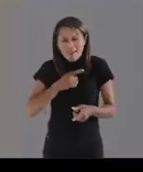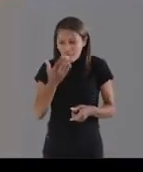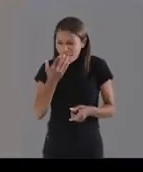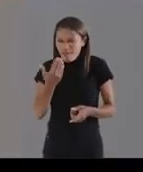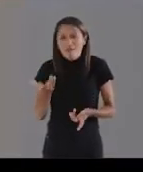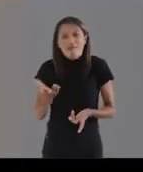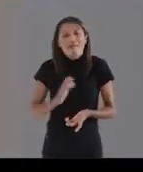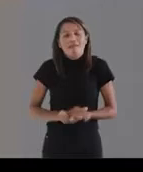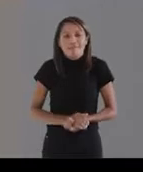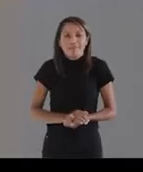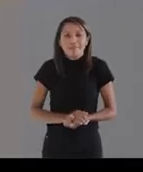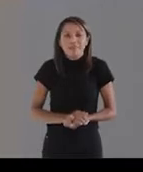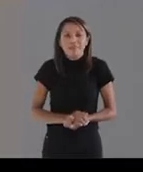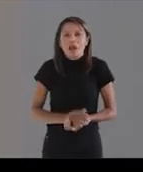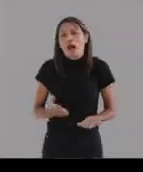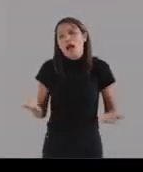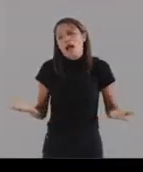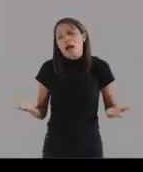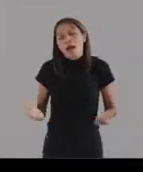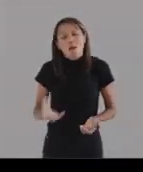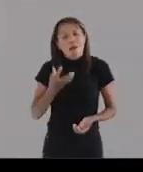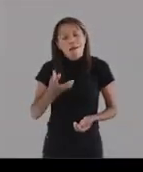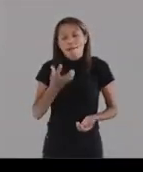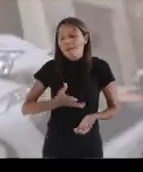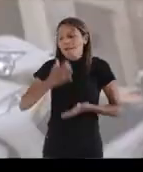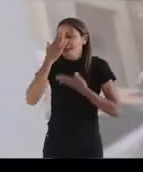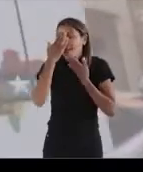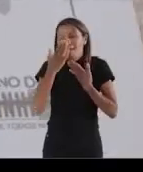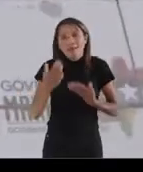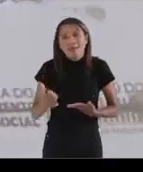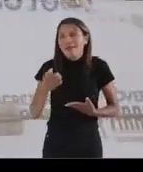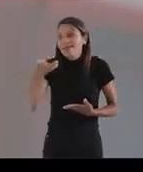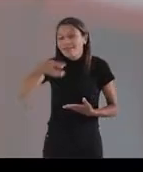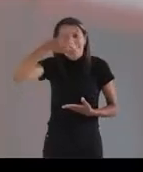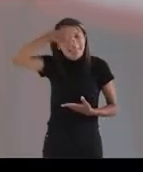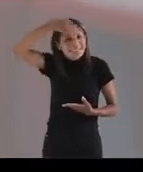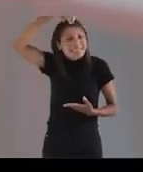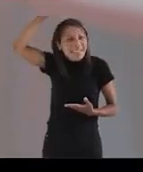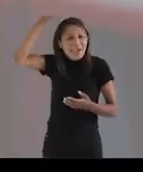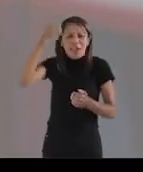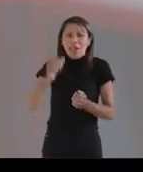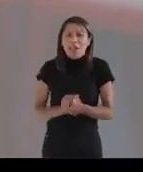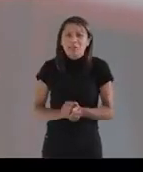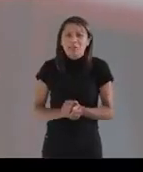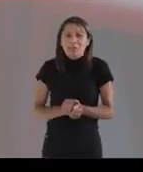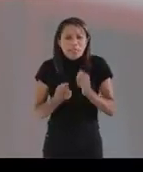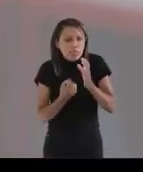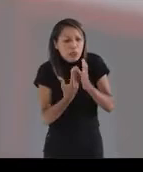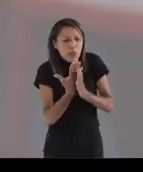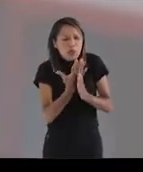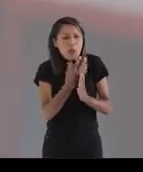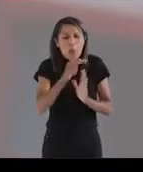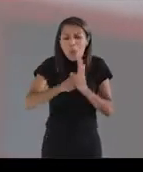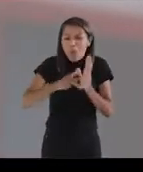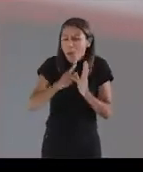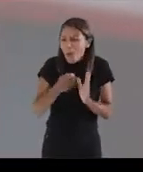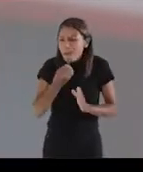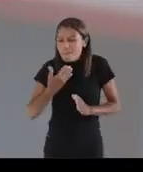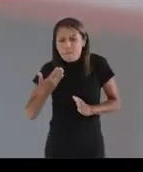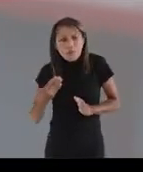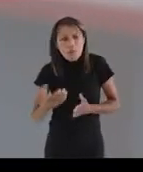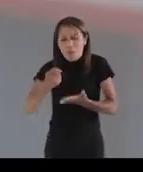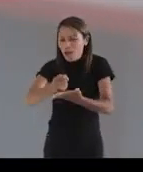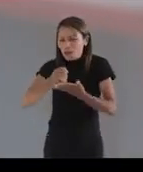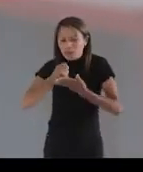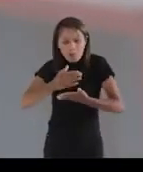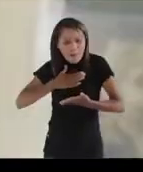sustento e é dali que a gente se sustenta. O que eu quero é agradecer a ele por gerar um programa que beneficiou não só